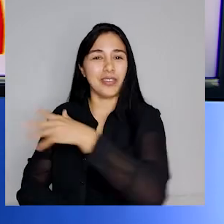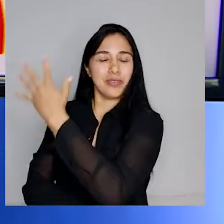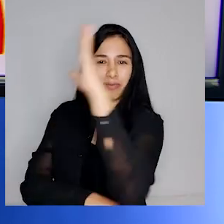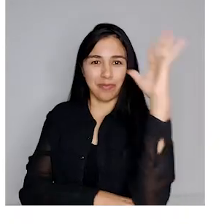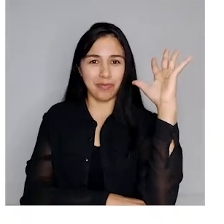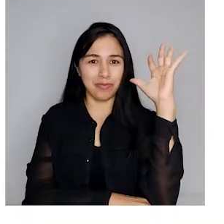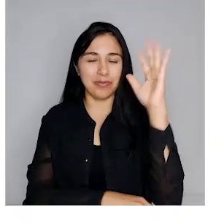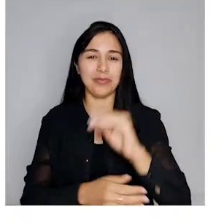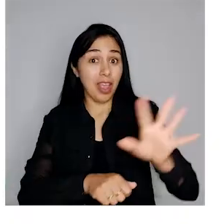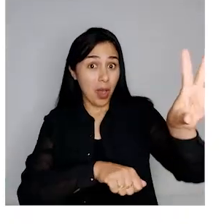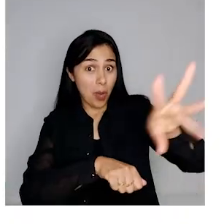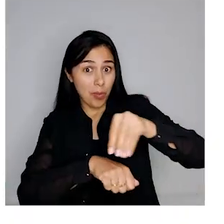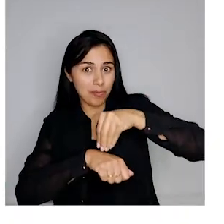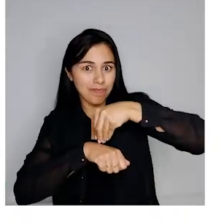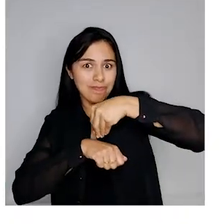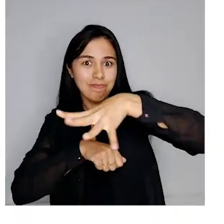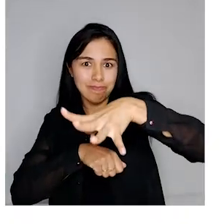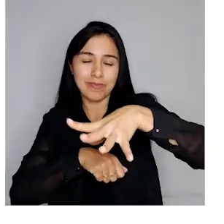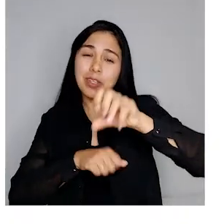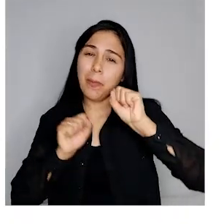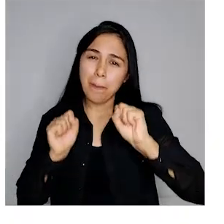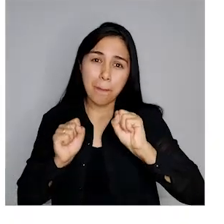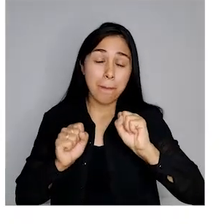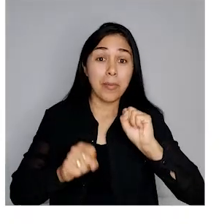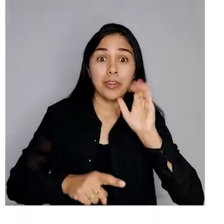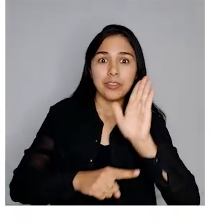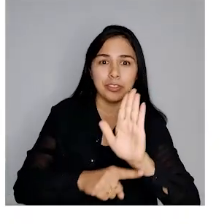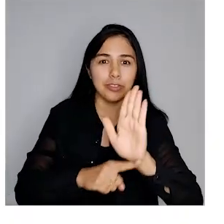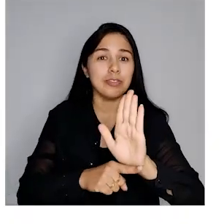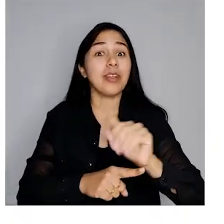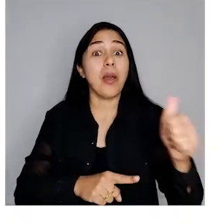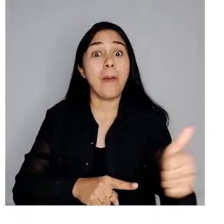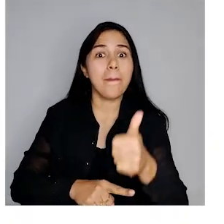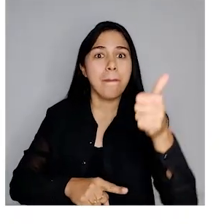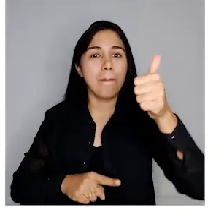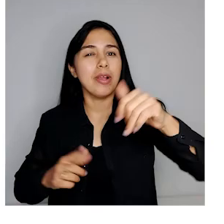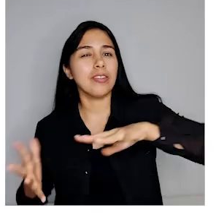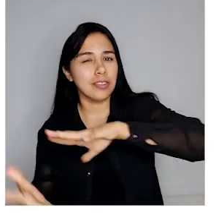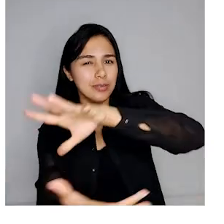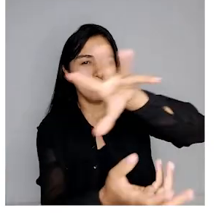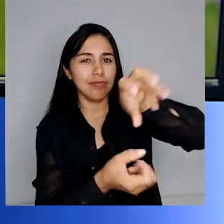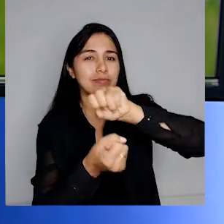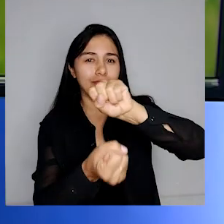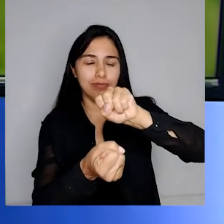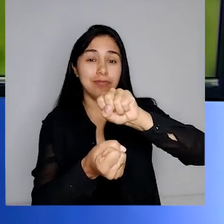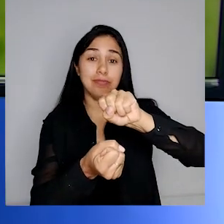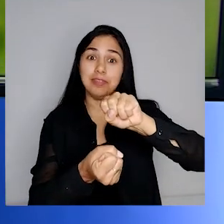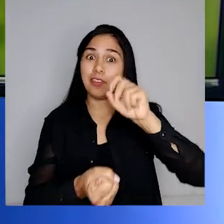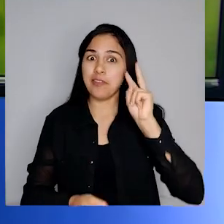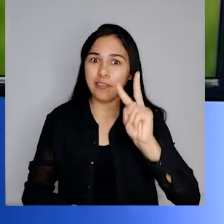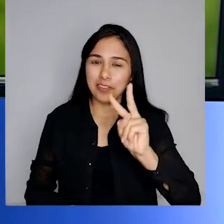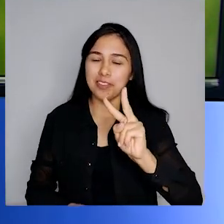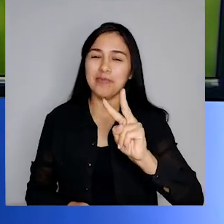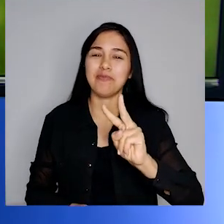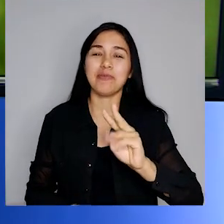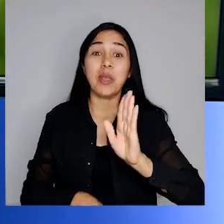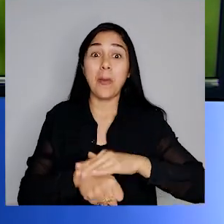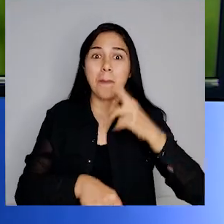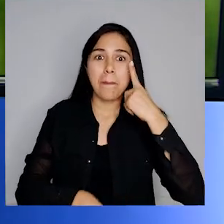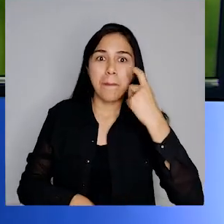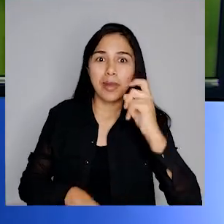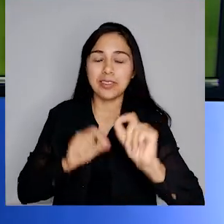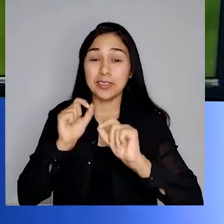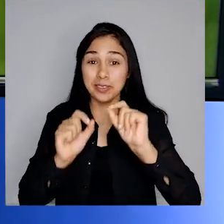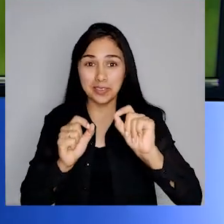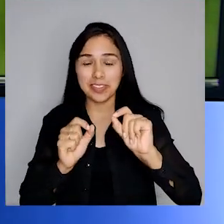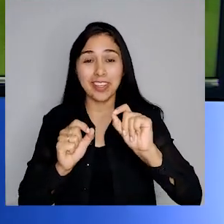Repassar os conhecimentos que podem ajudar a tornar o mundo melhor e sustentável. Viu só? O mais interessante